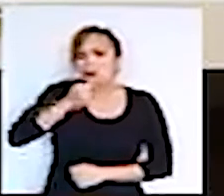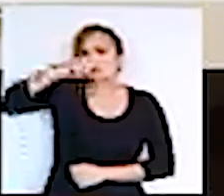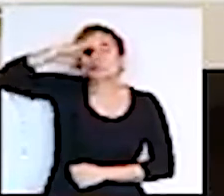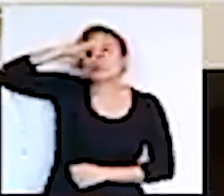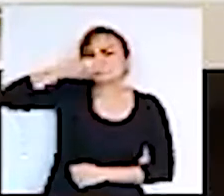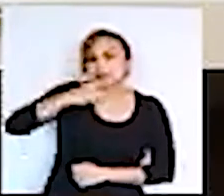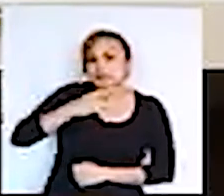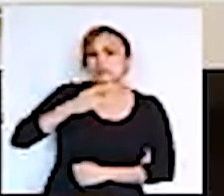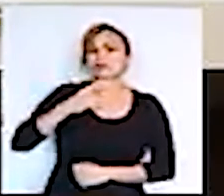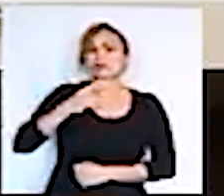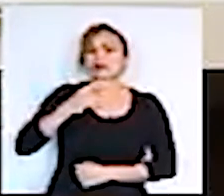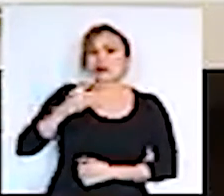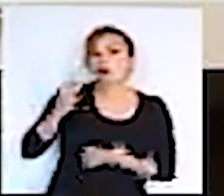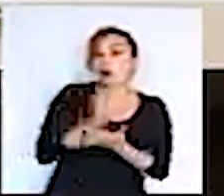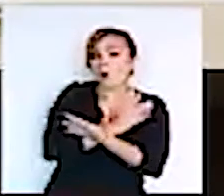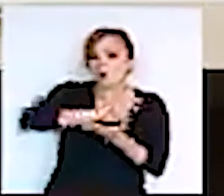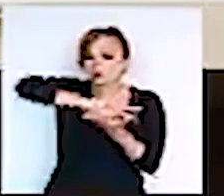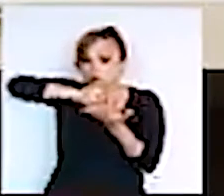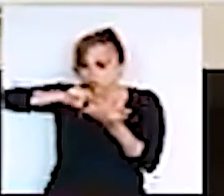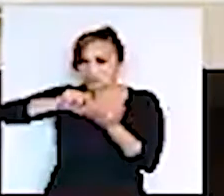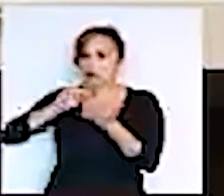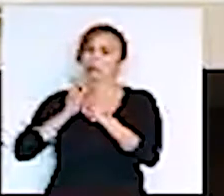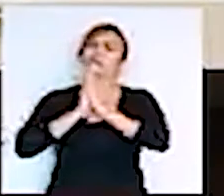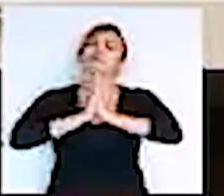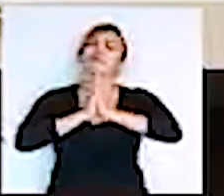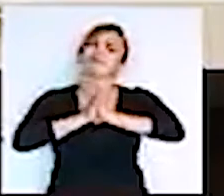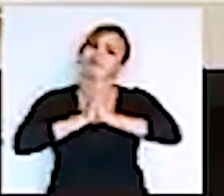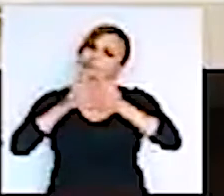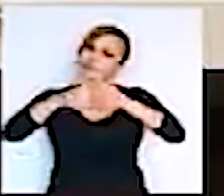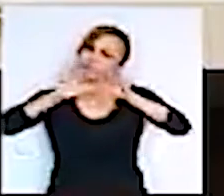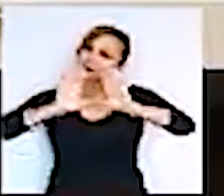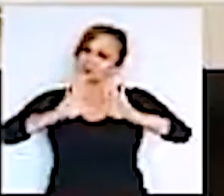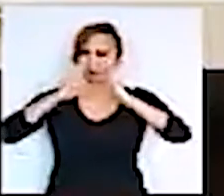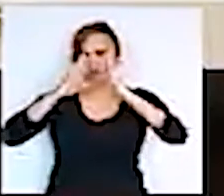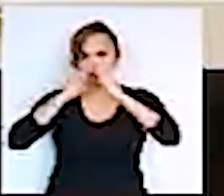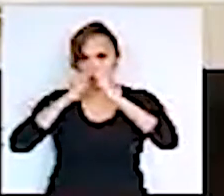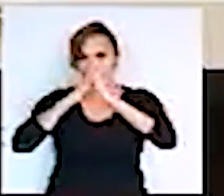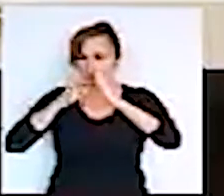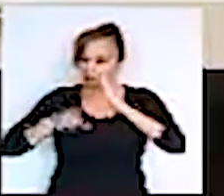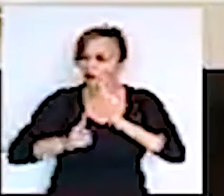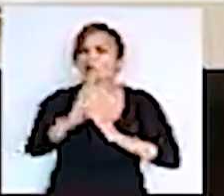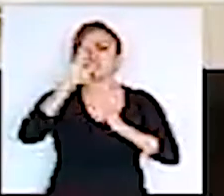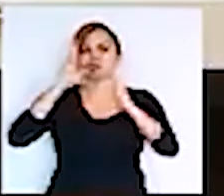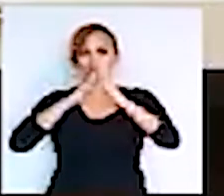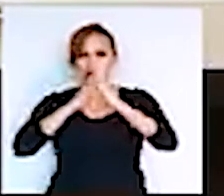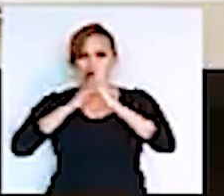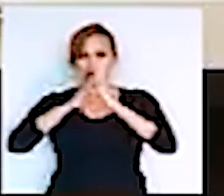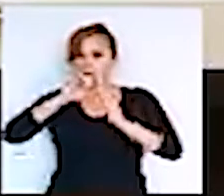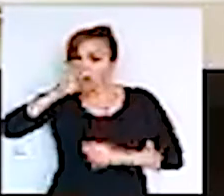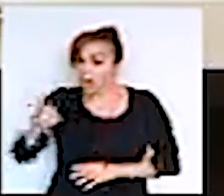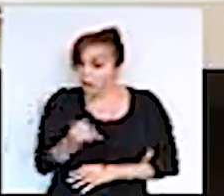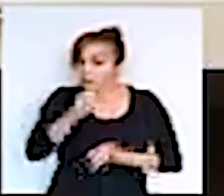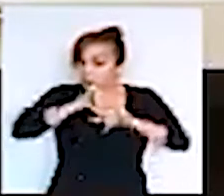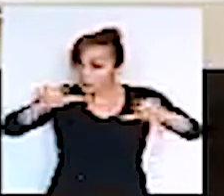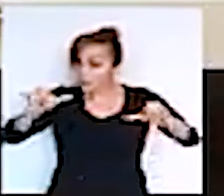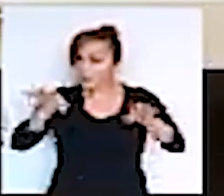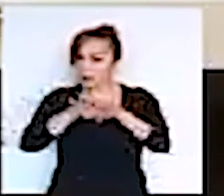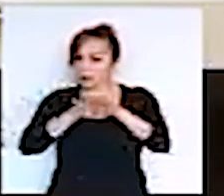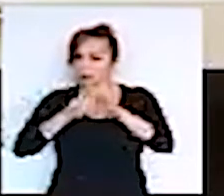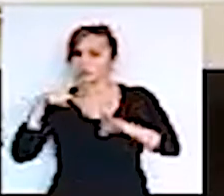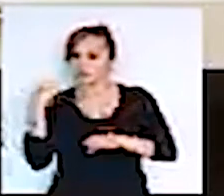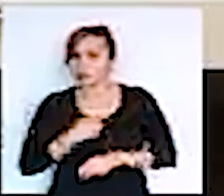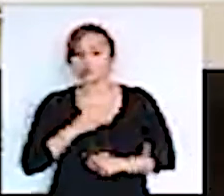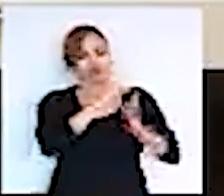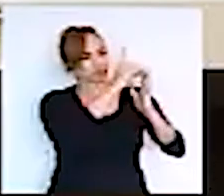coriza e outros aspectos, por favor, fiquem em casa, mantenham-se em casa. Aproveitando para dizer também que nós